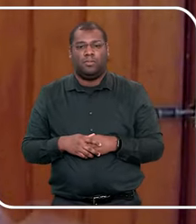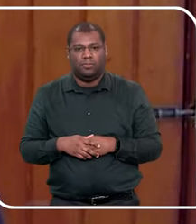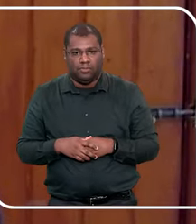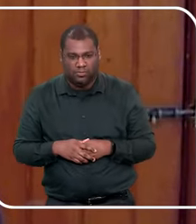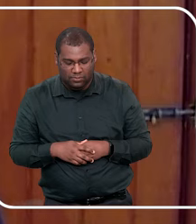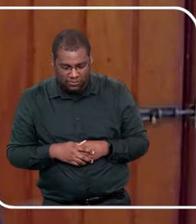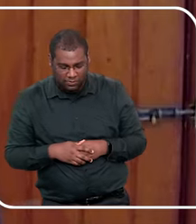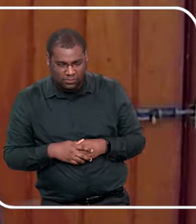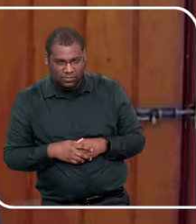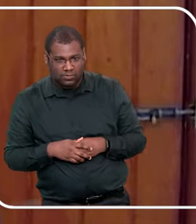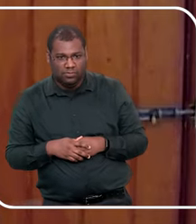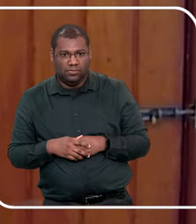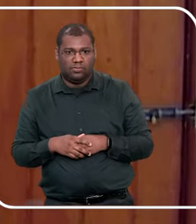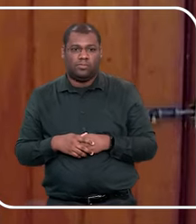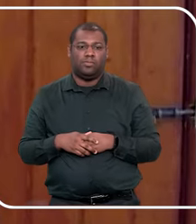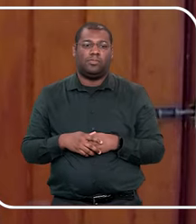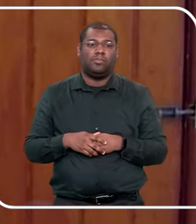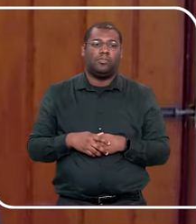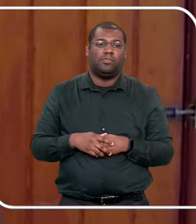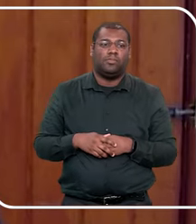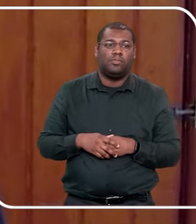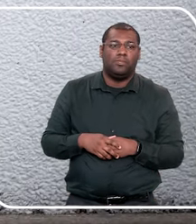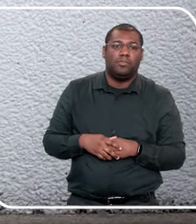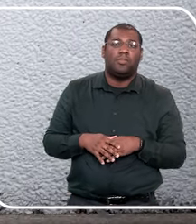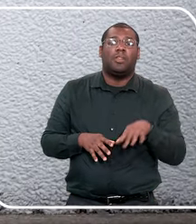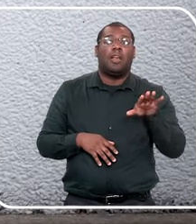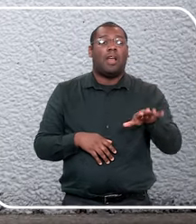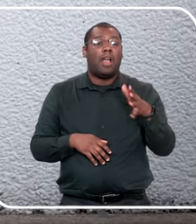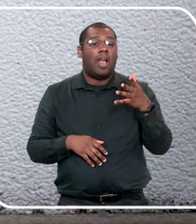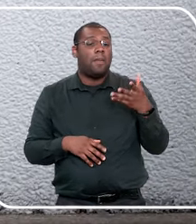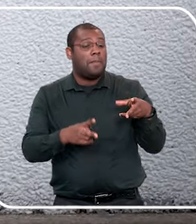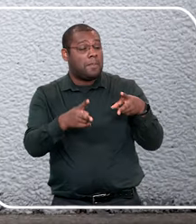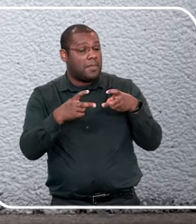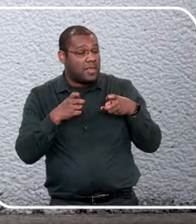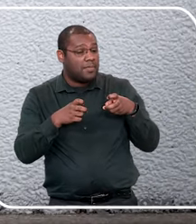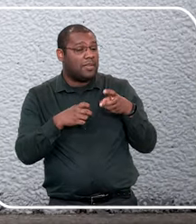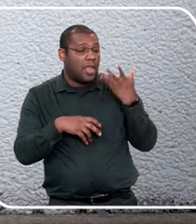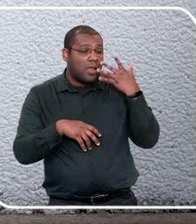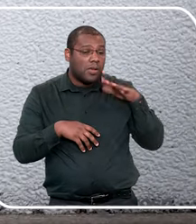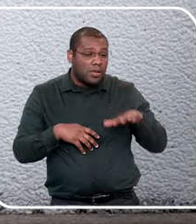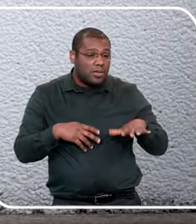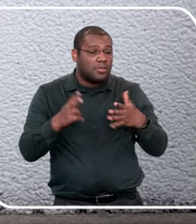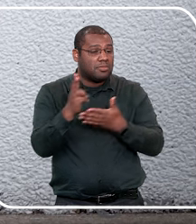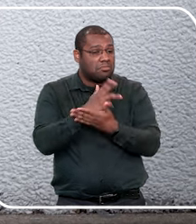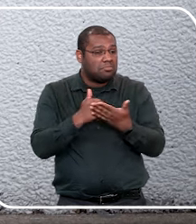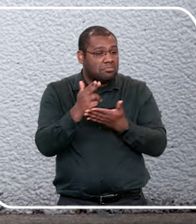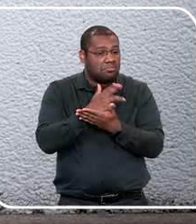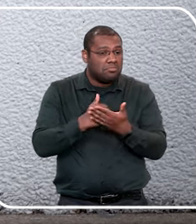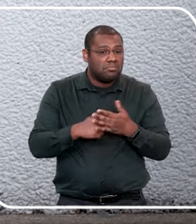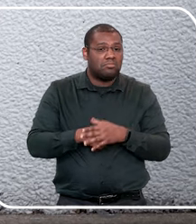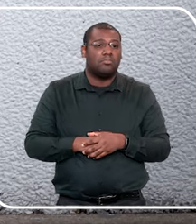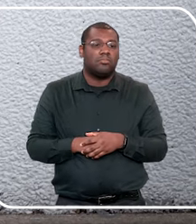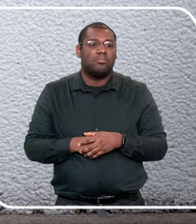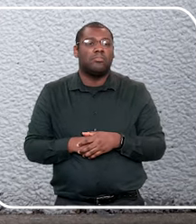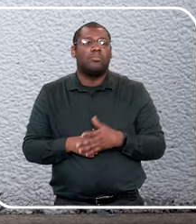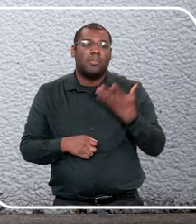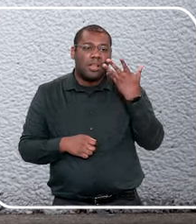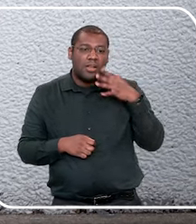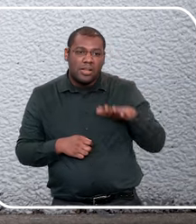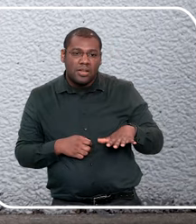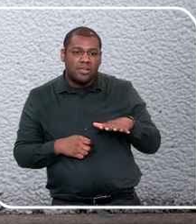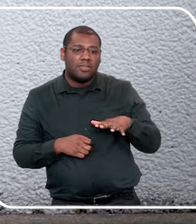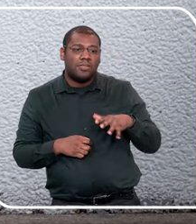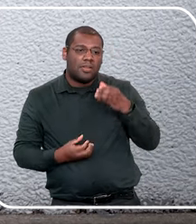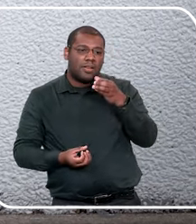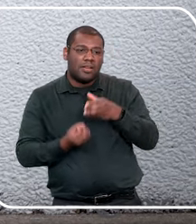gente, mas não pode fazer no mesmo ambiente que a criança, desenhos, os desenhos das crianças nos contam muito, tá, desenho